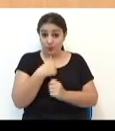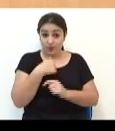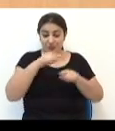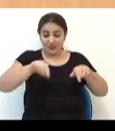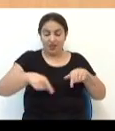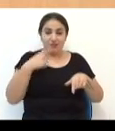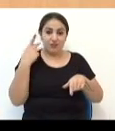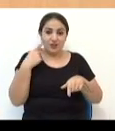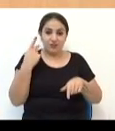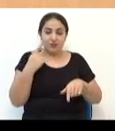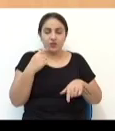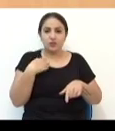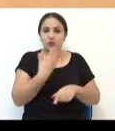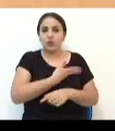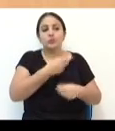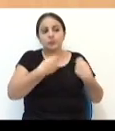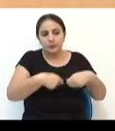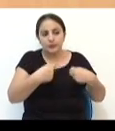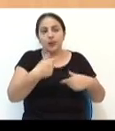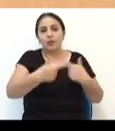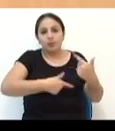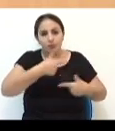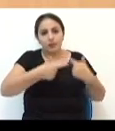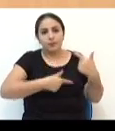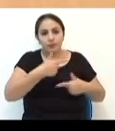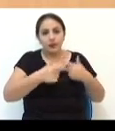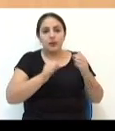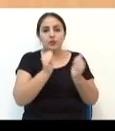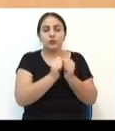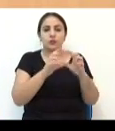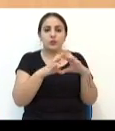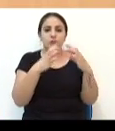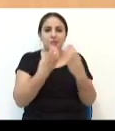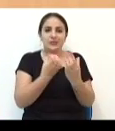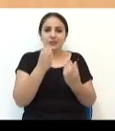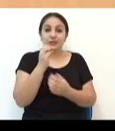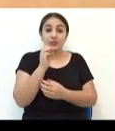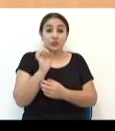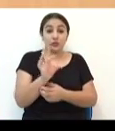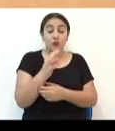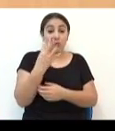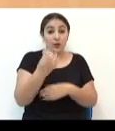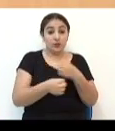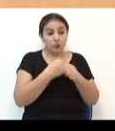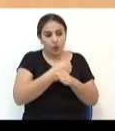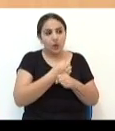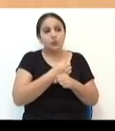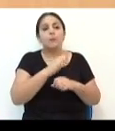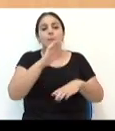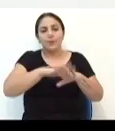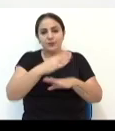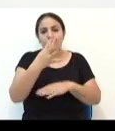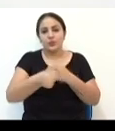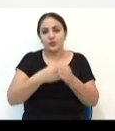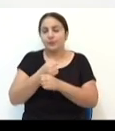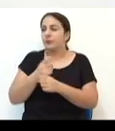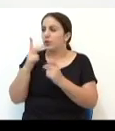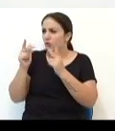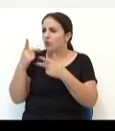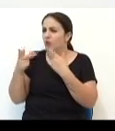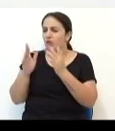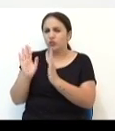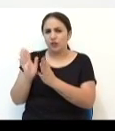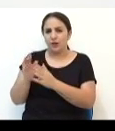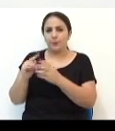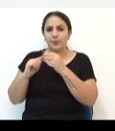aqui, que nós temos que trabalhar por a comunidade. Se a gente não trabalhar, só quatro anos e depois tu vai embora. Ruti, como o senhor mesmo